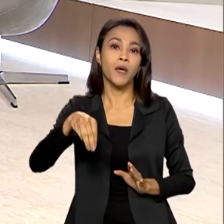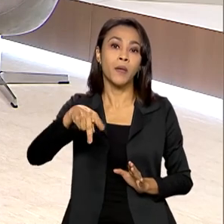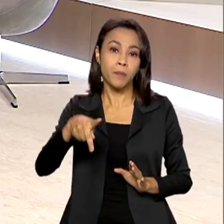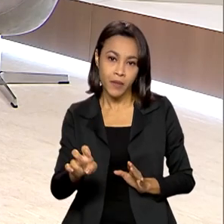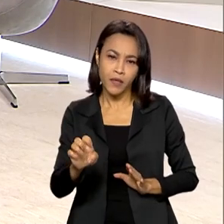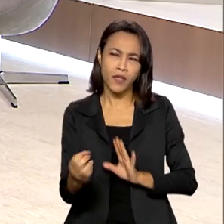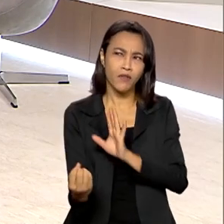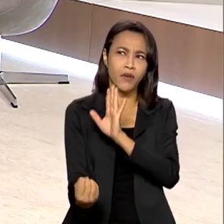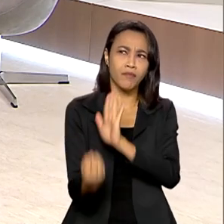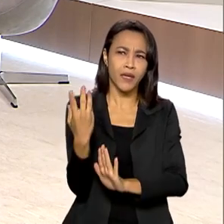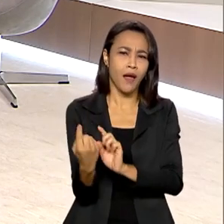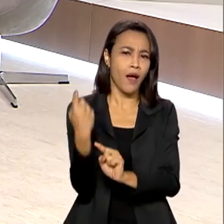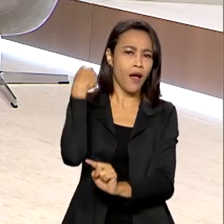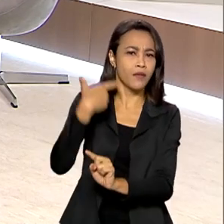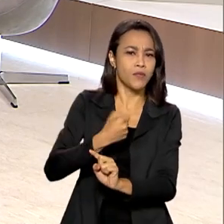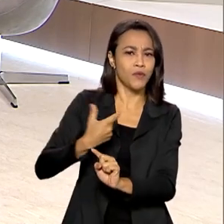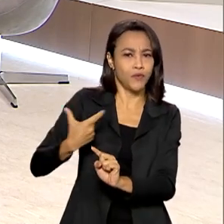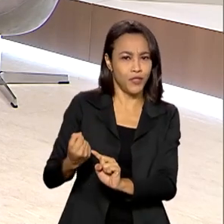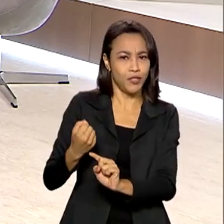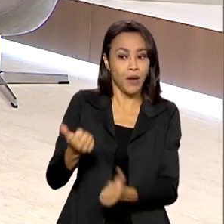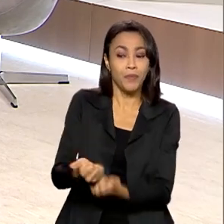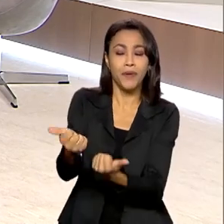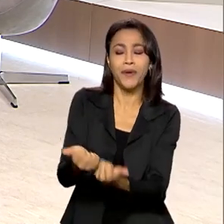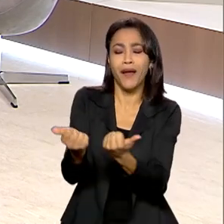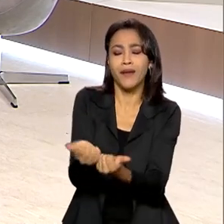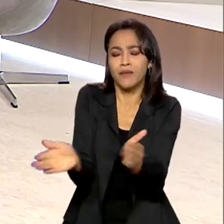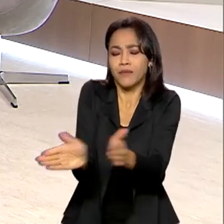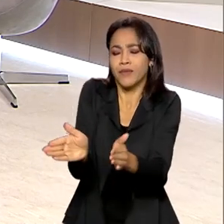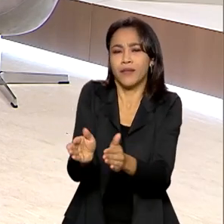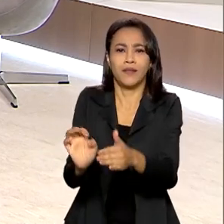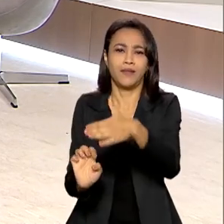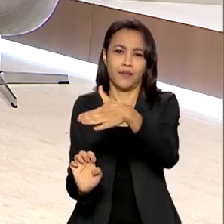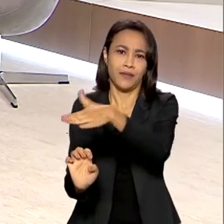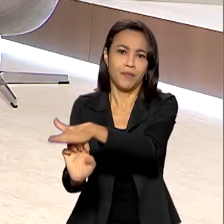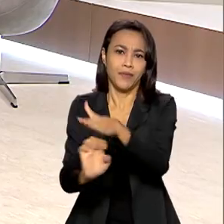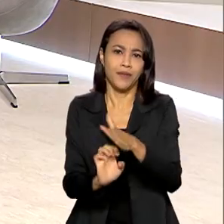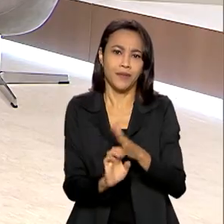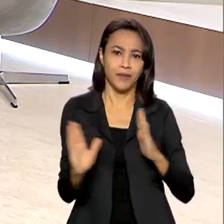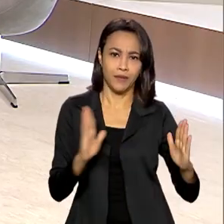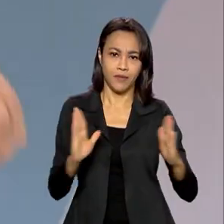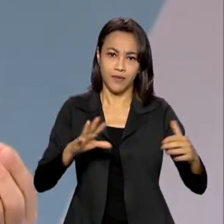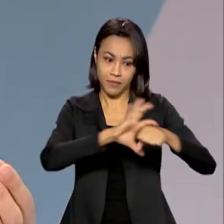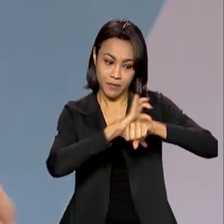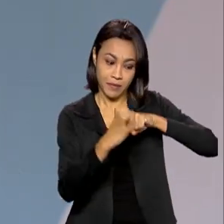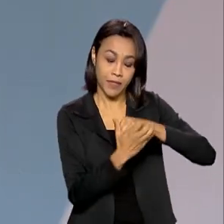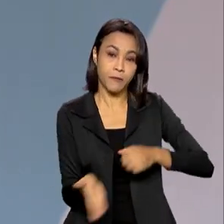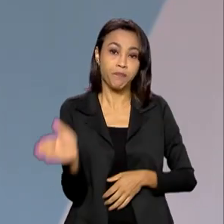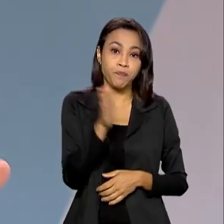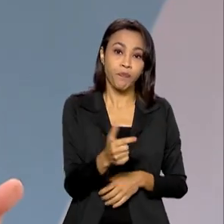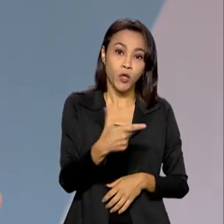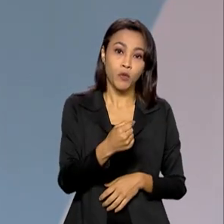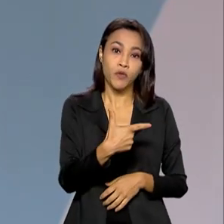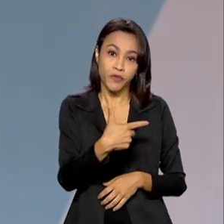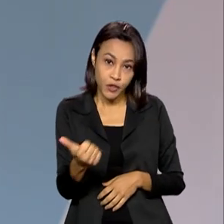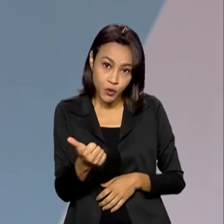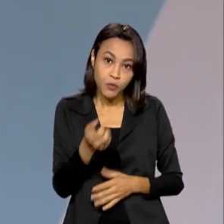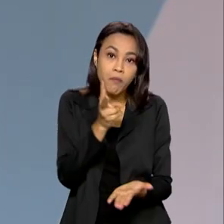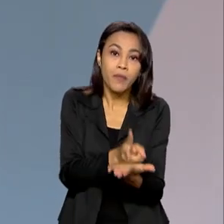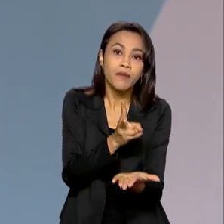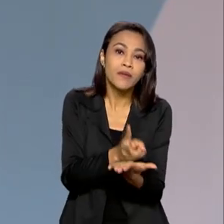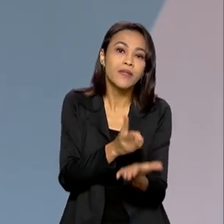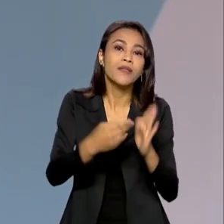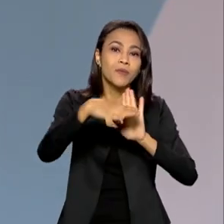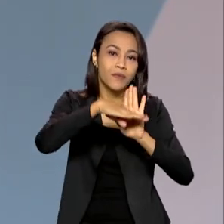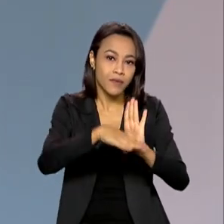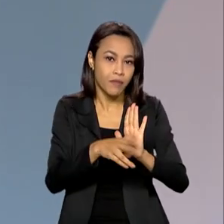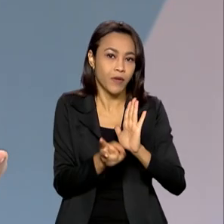para apoiar os micro e pequenos empresários durante a pandemia. Em 2021, ele ganhou o status de um programa permanente, não